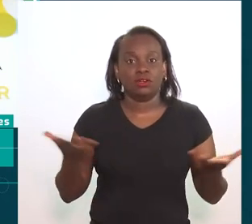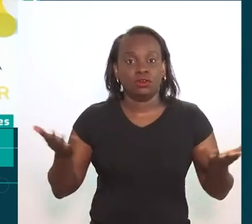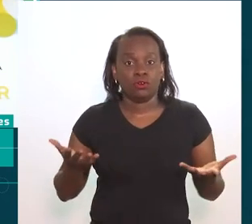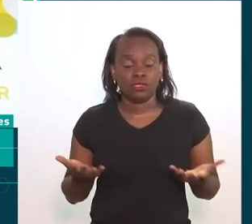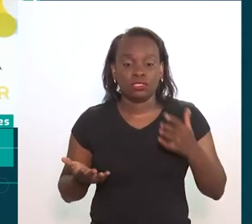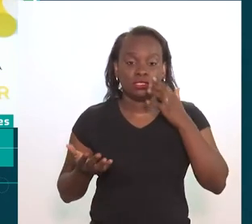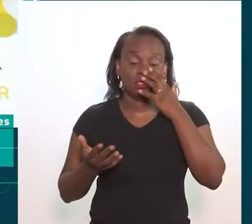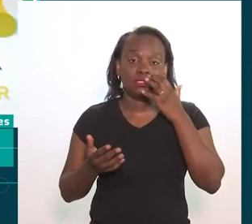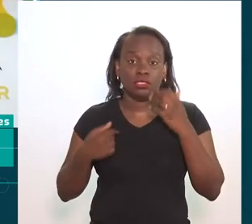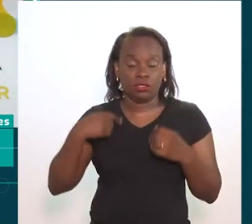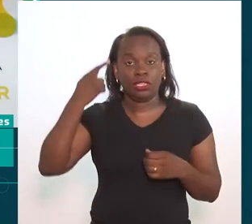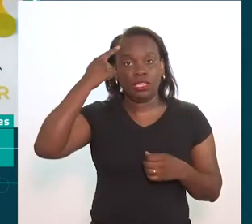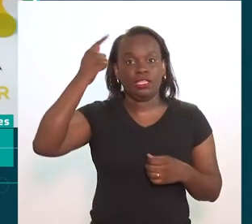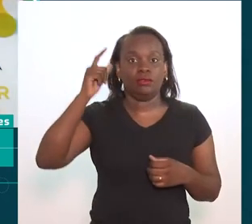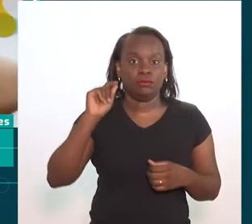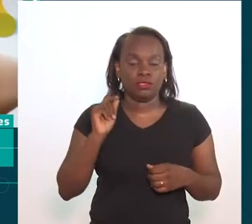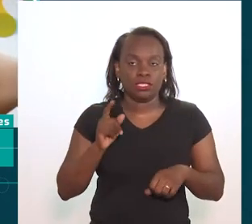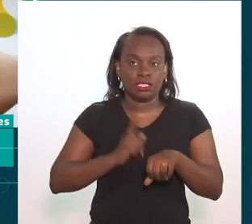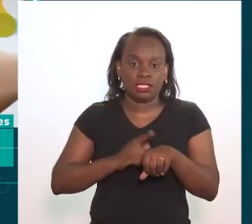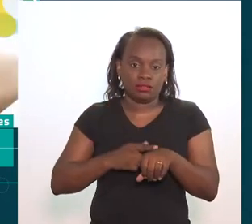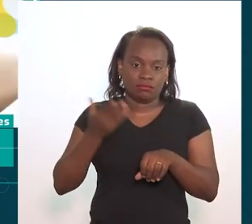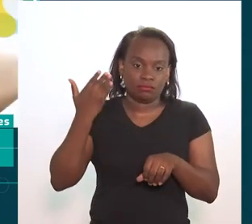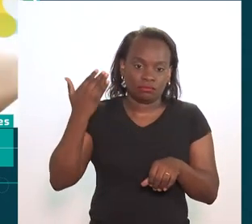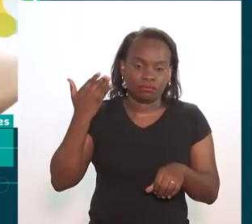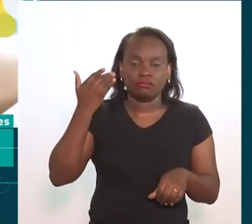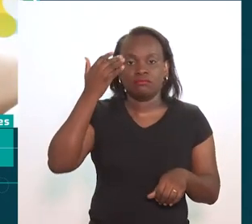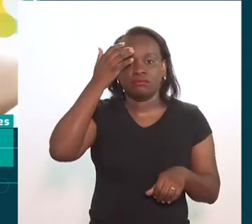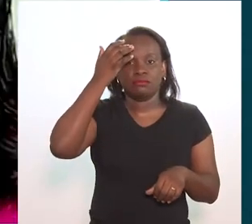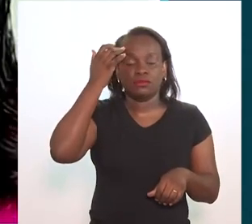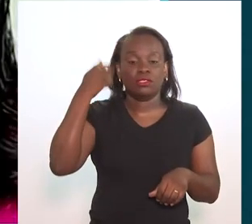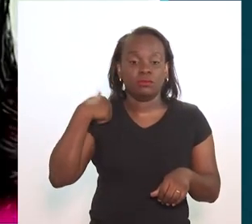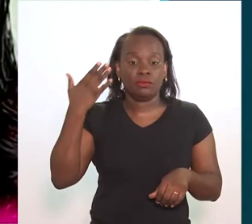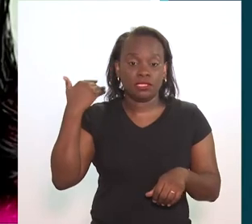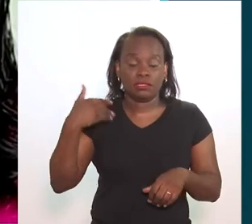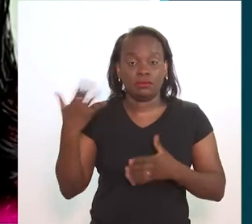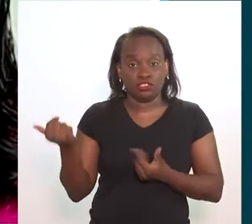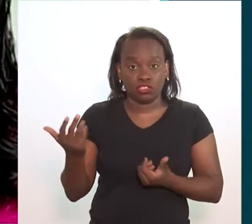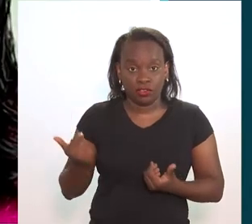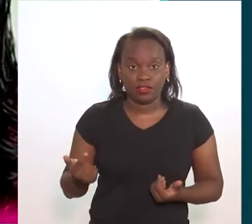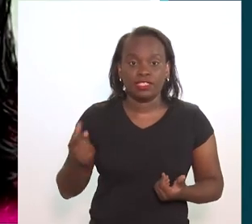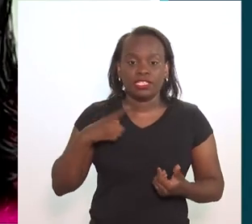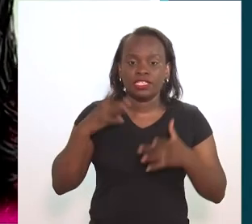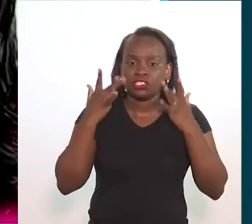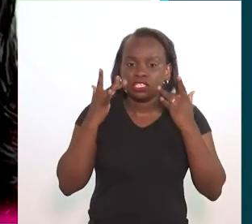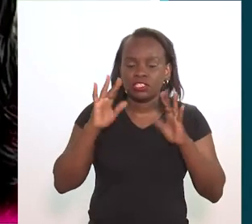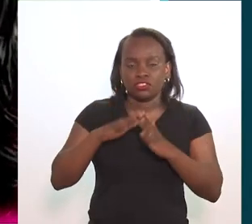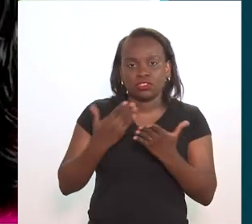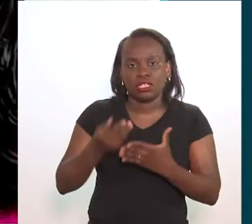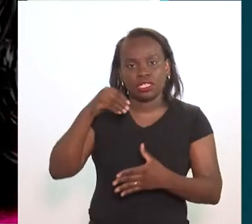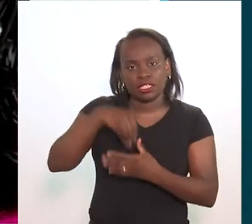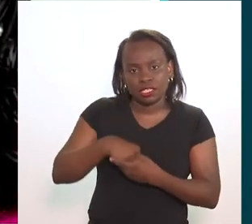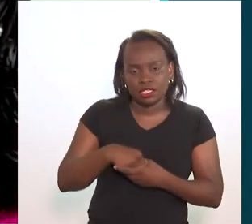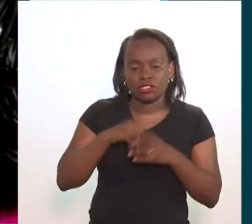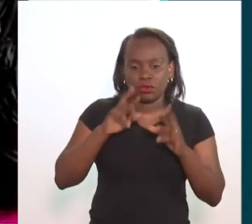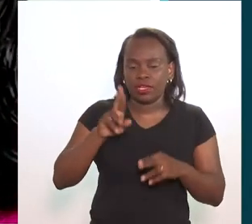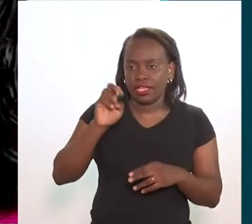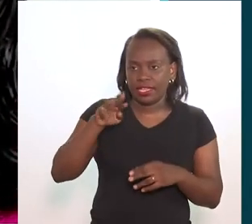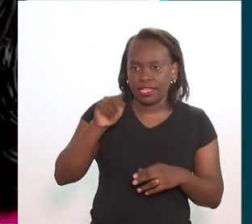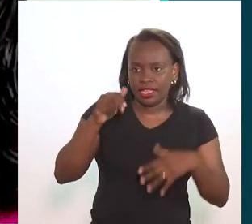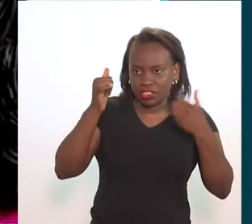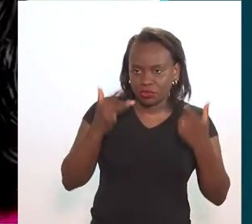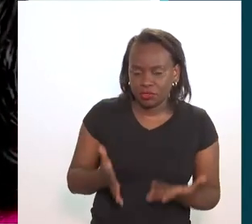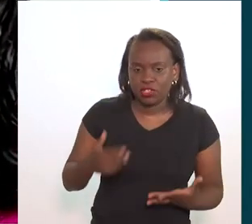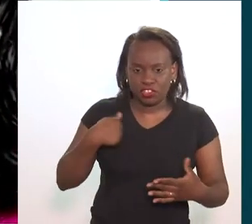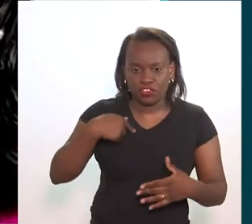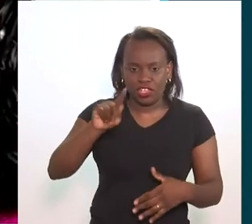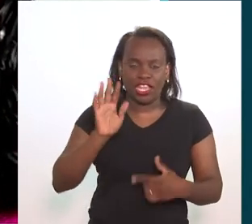muitas vezes não tem essa possibilidade de se fazer arte, né? Hoje em dia, eu lembro de tempos que quando